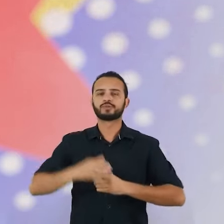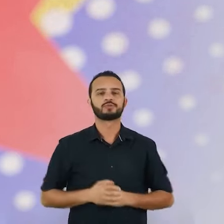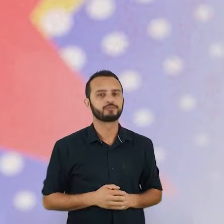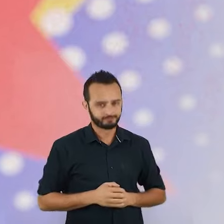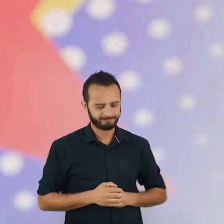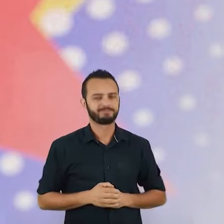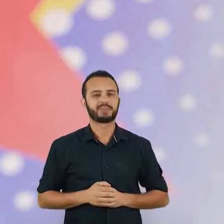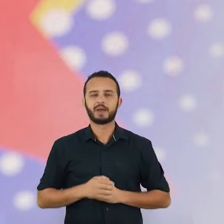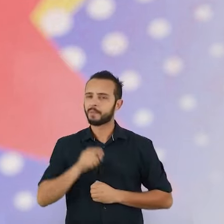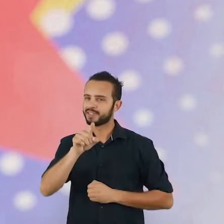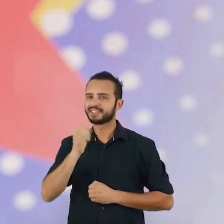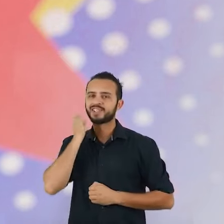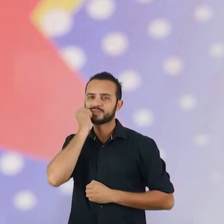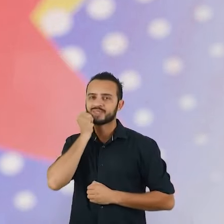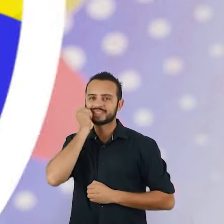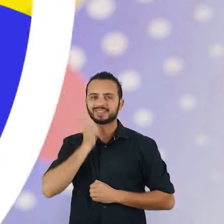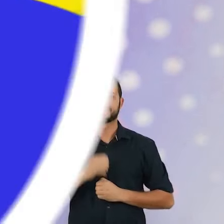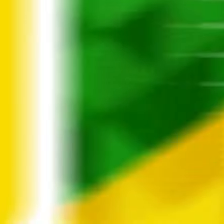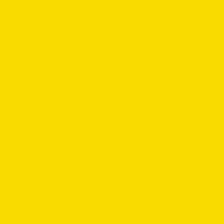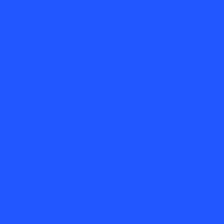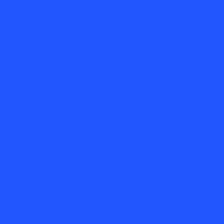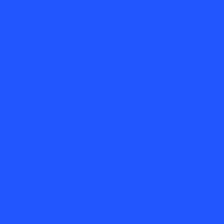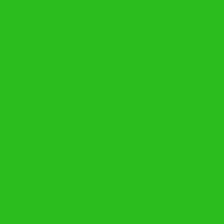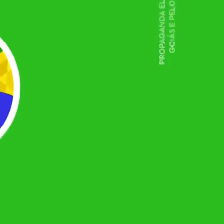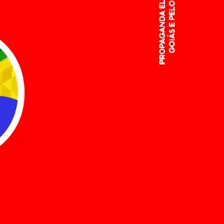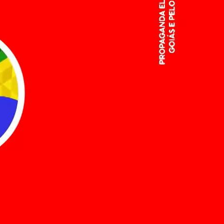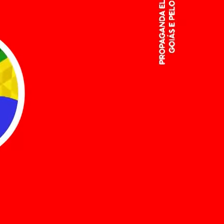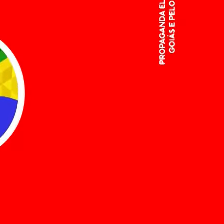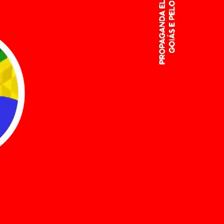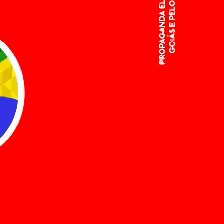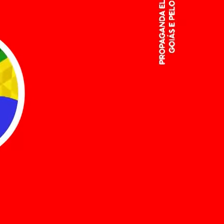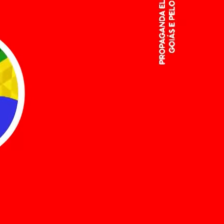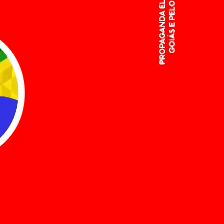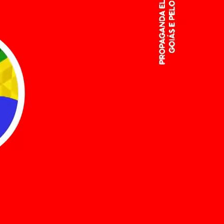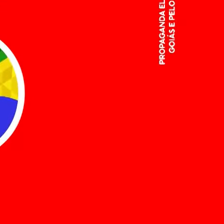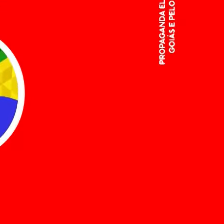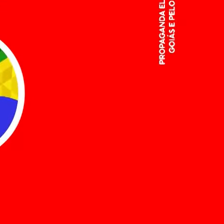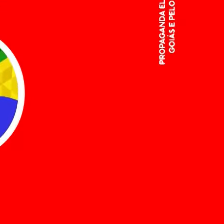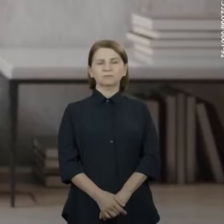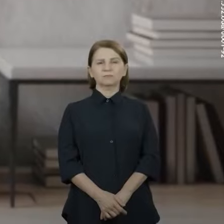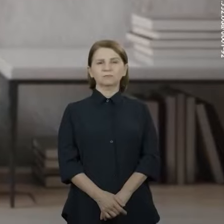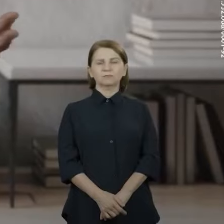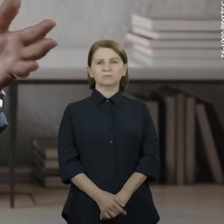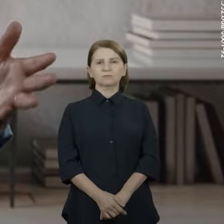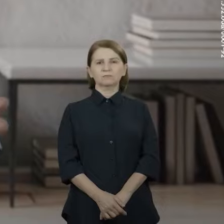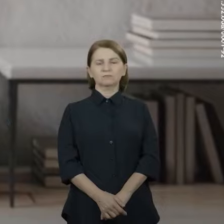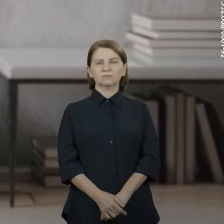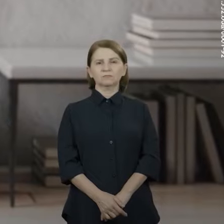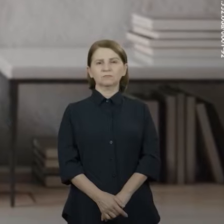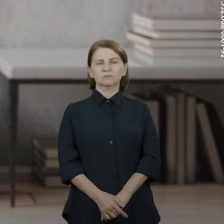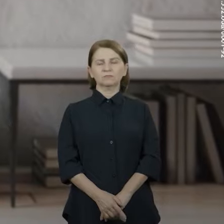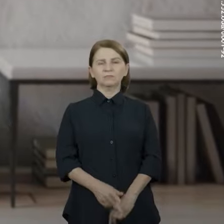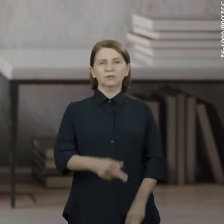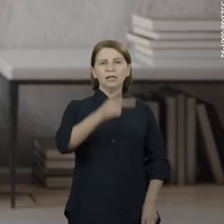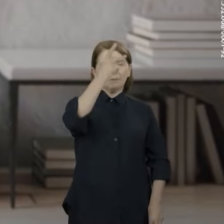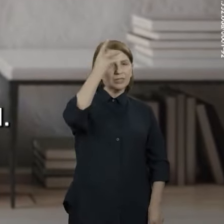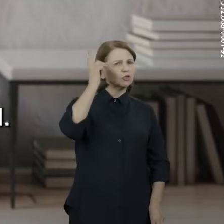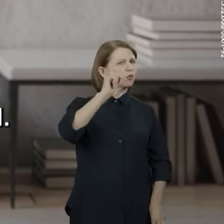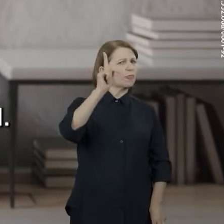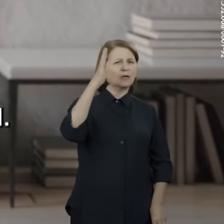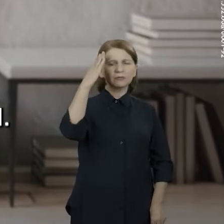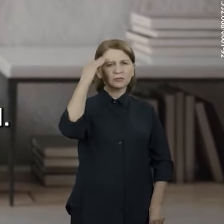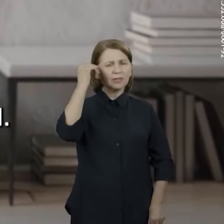voto para ser a sua senadora. Denise 651 Muita gente não sabe,